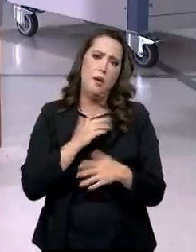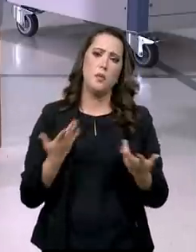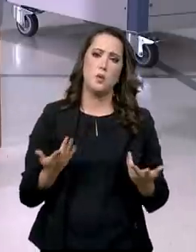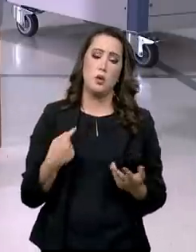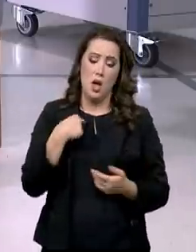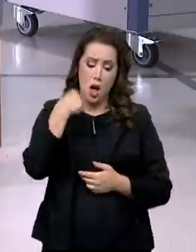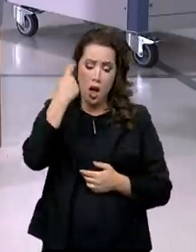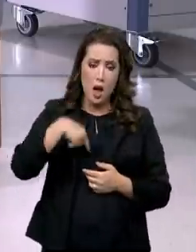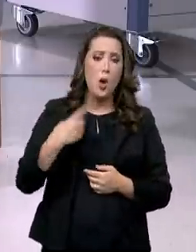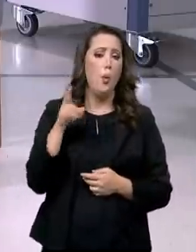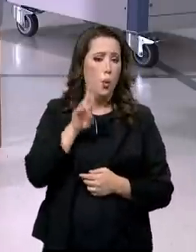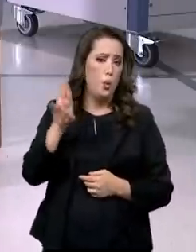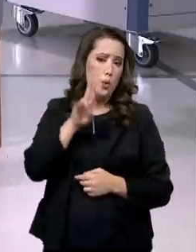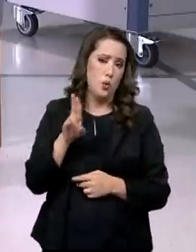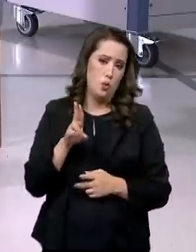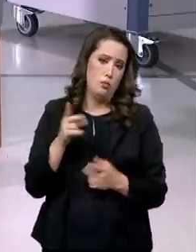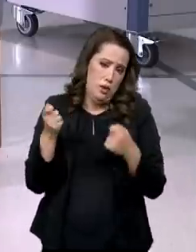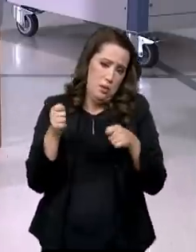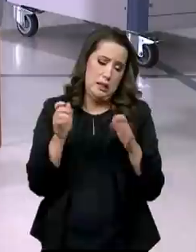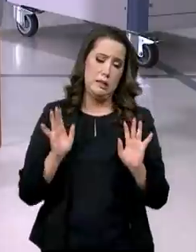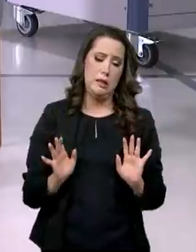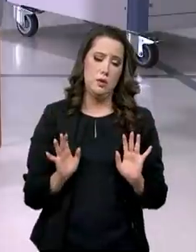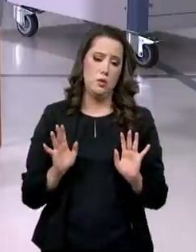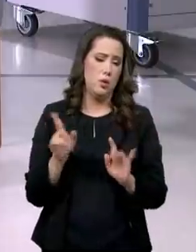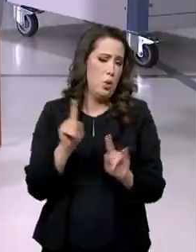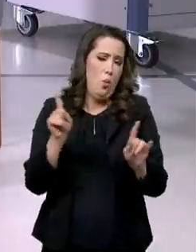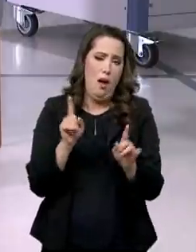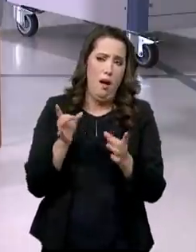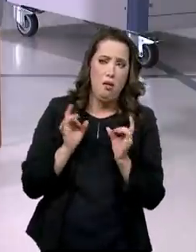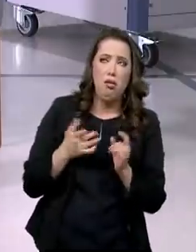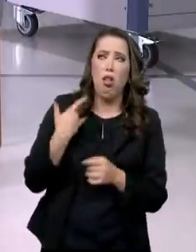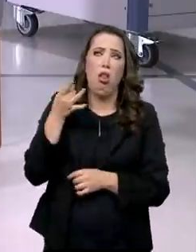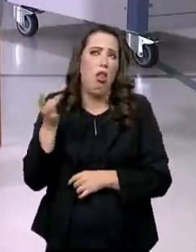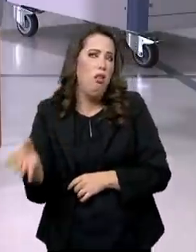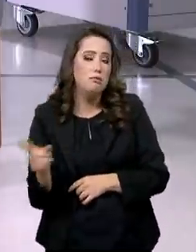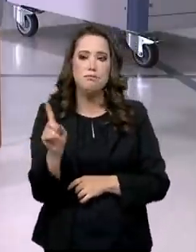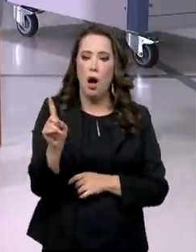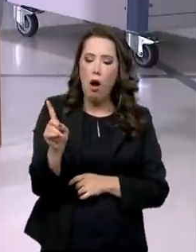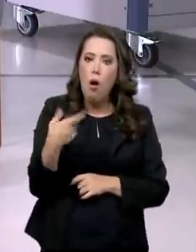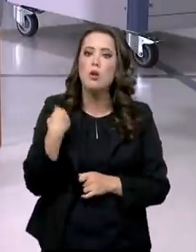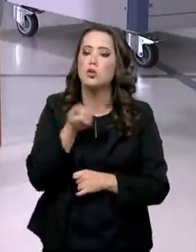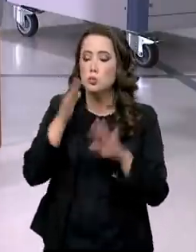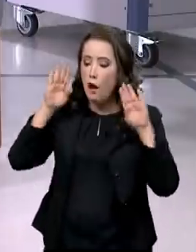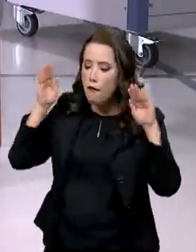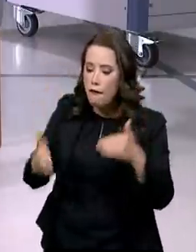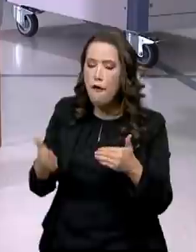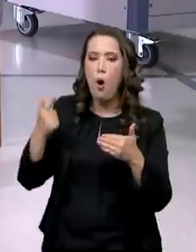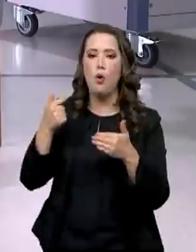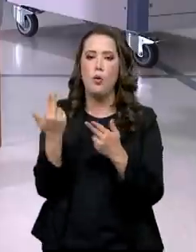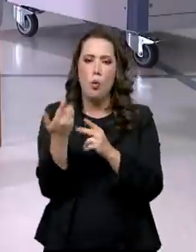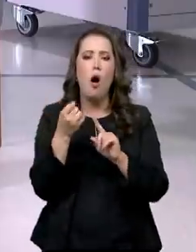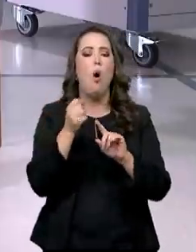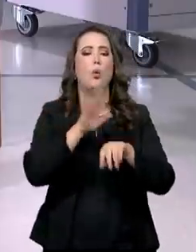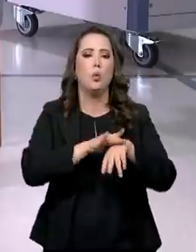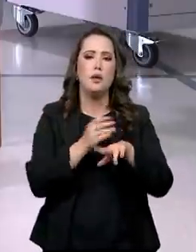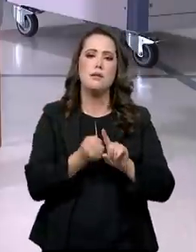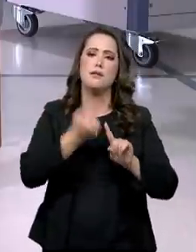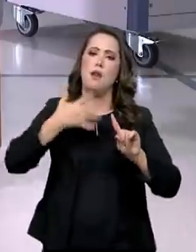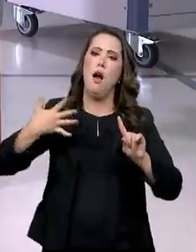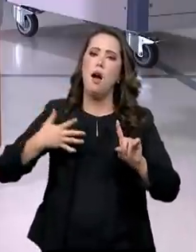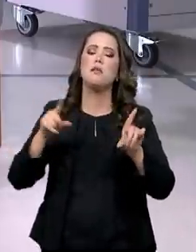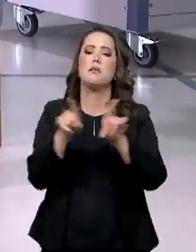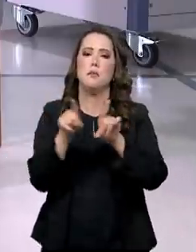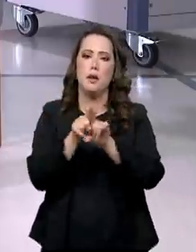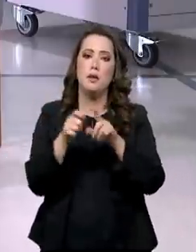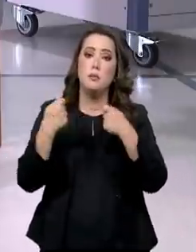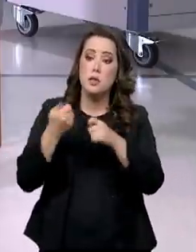assistiva, como eu preciso. e isso, ou seja, não é algo desprezível. gente precisa tratar disso, igual doenças raras também. E, com